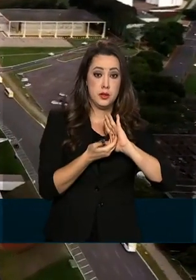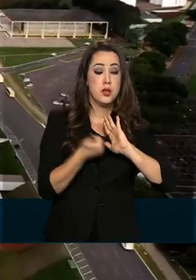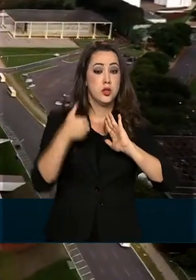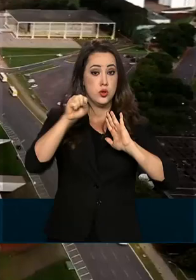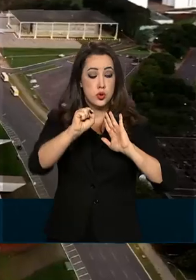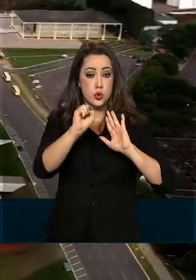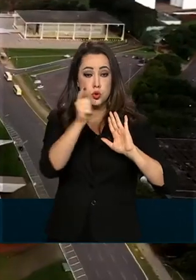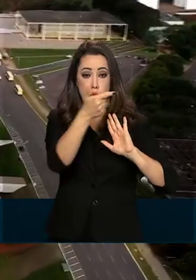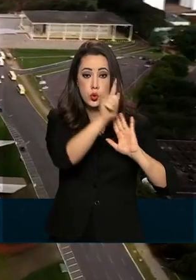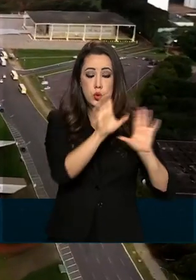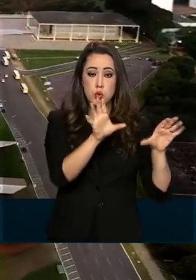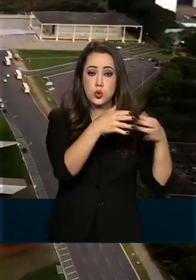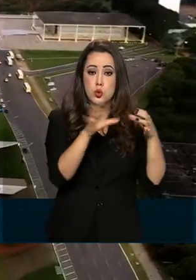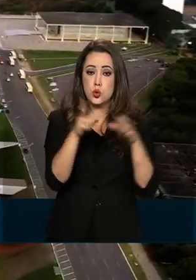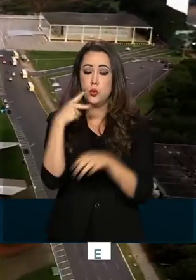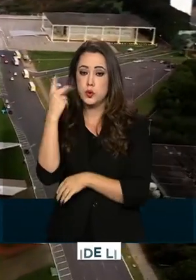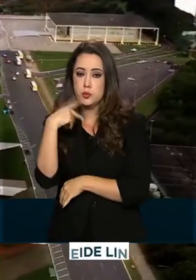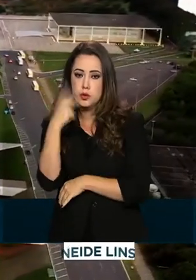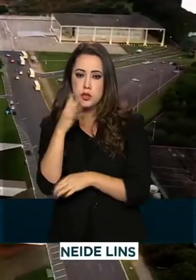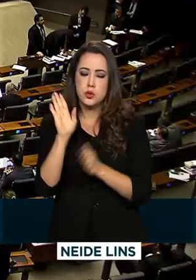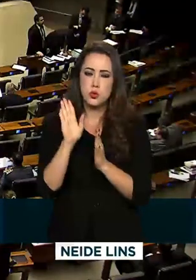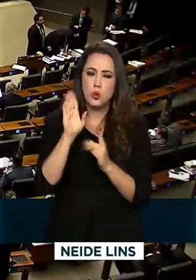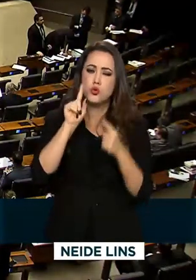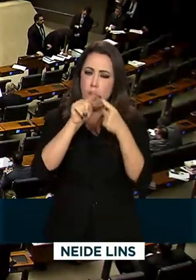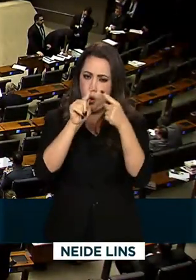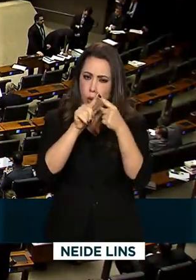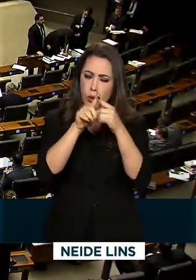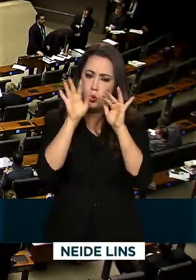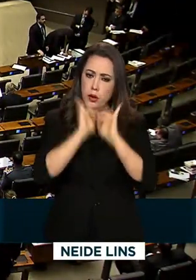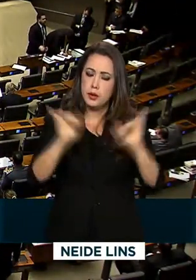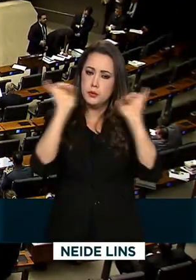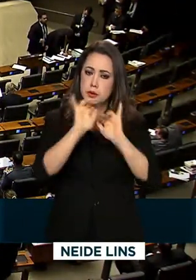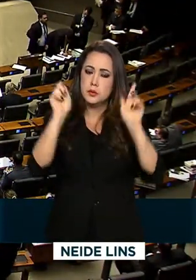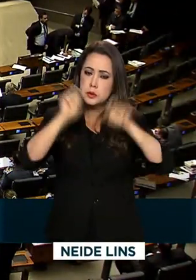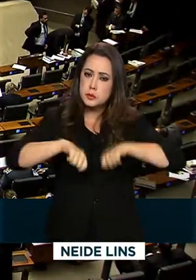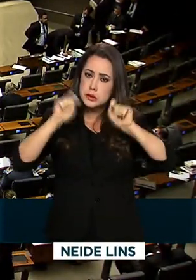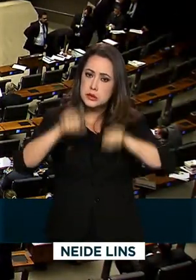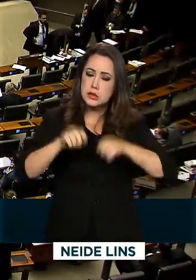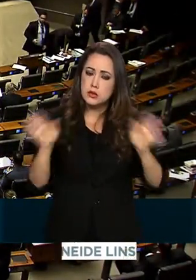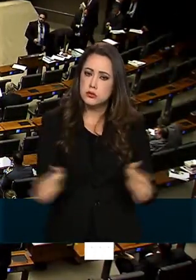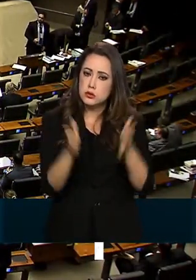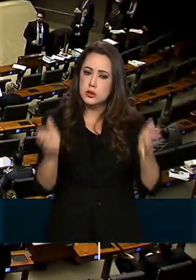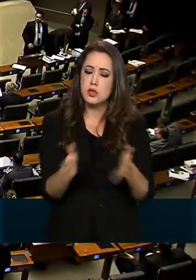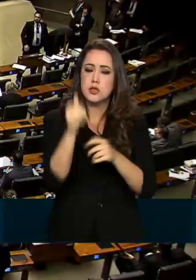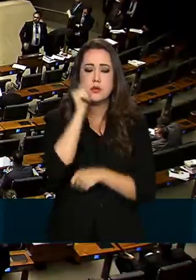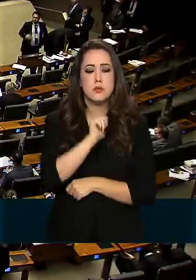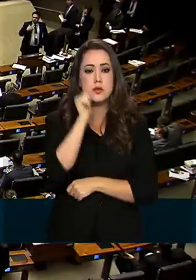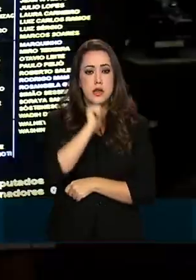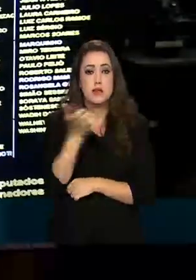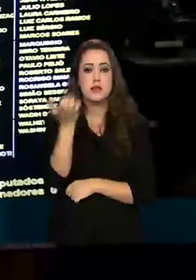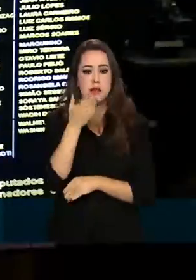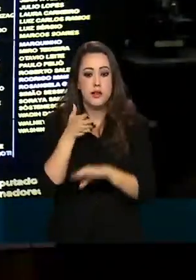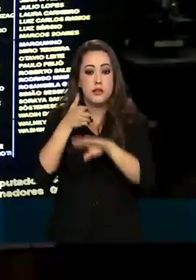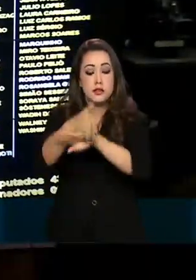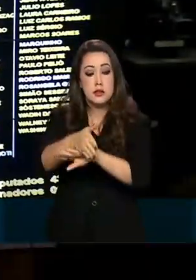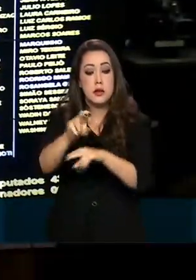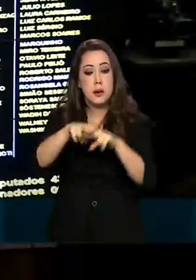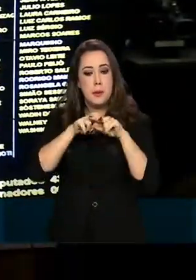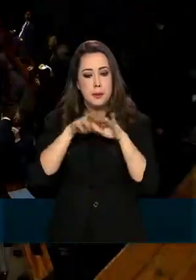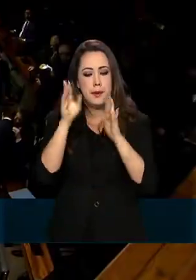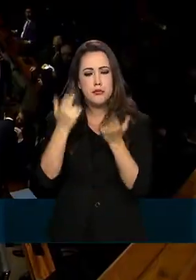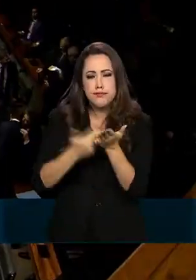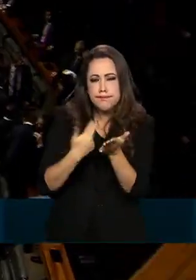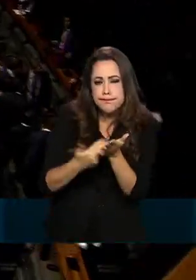partidos políticos apoiam a campanha que vai capacitar as mulheres que pretendem ingressar na política por meio de